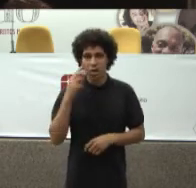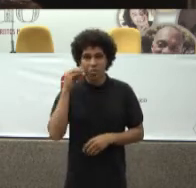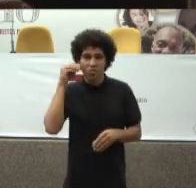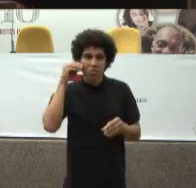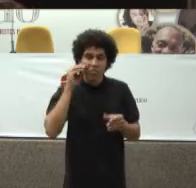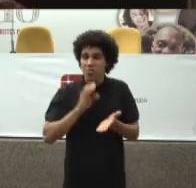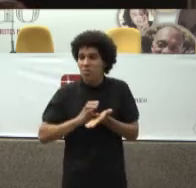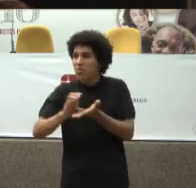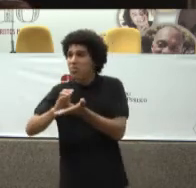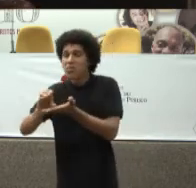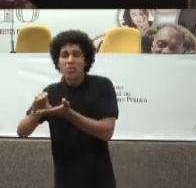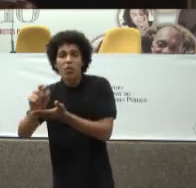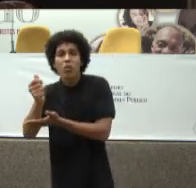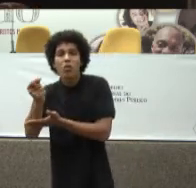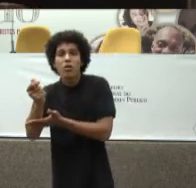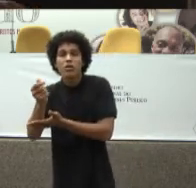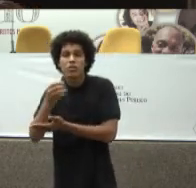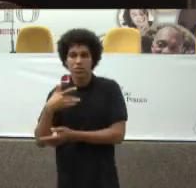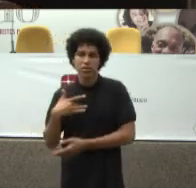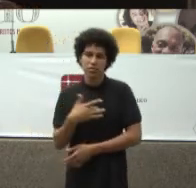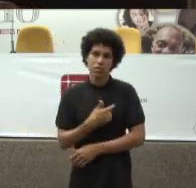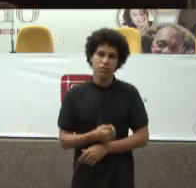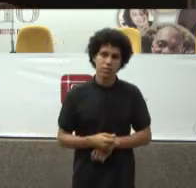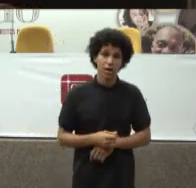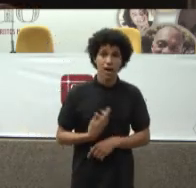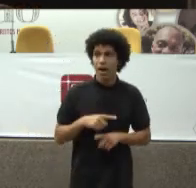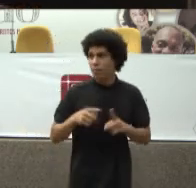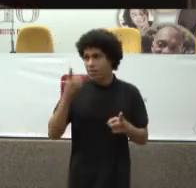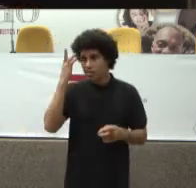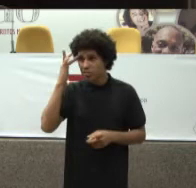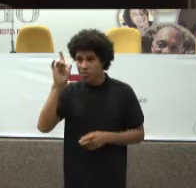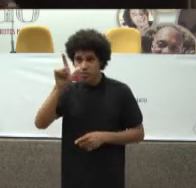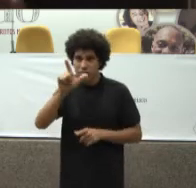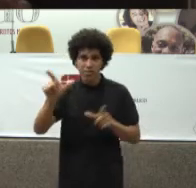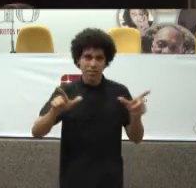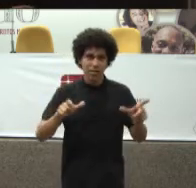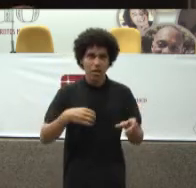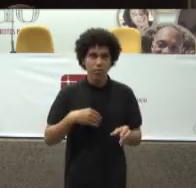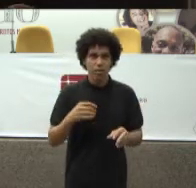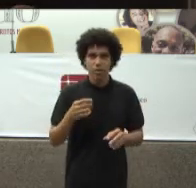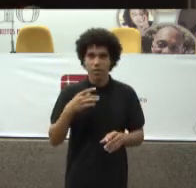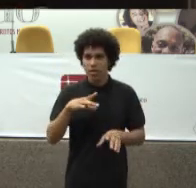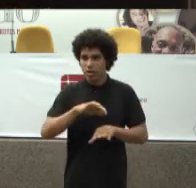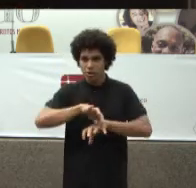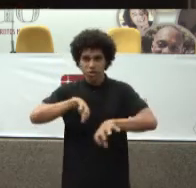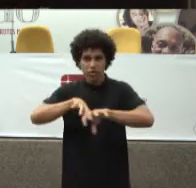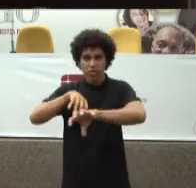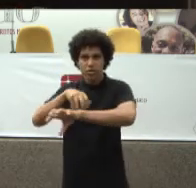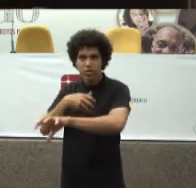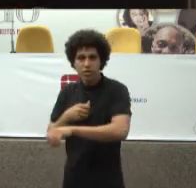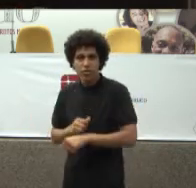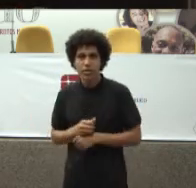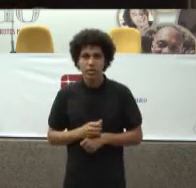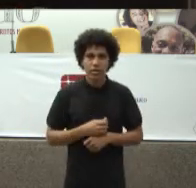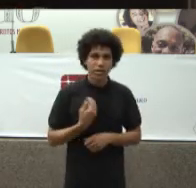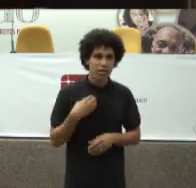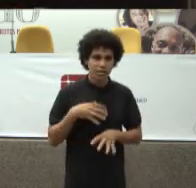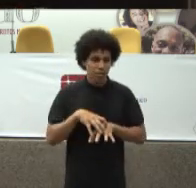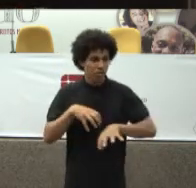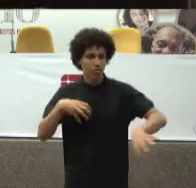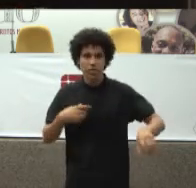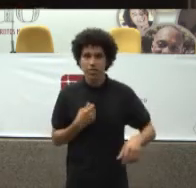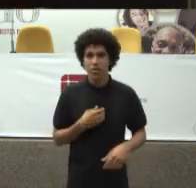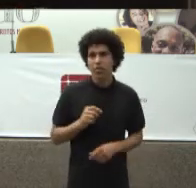Tanto Na saúde Mas a gente Não sabe Discriminar Não consegue Discriminar Se foi em Quimioterapia Se